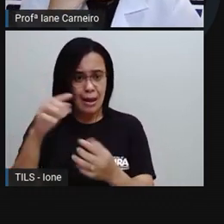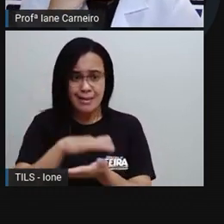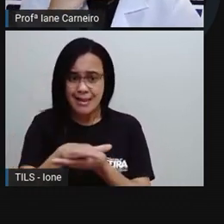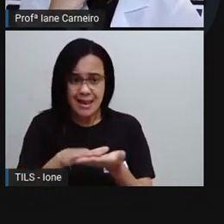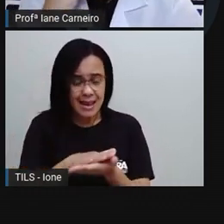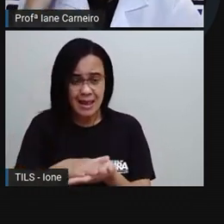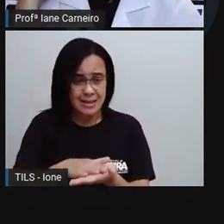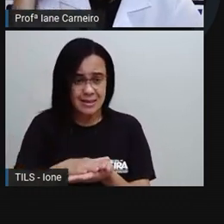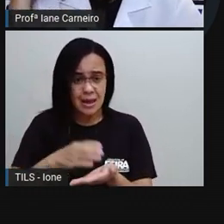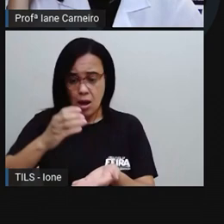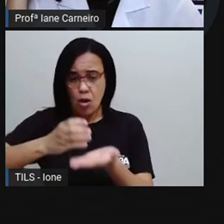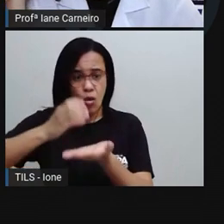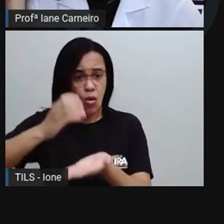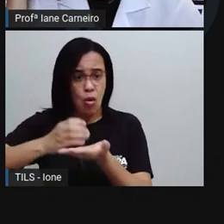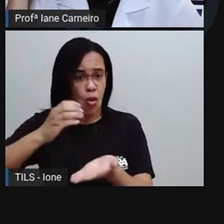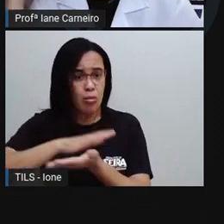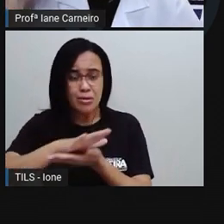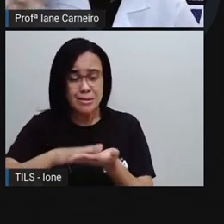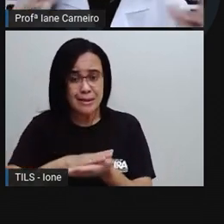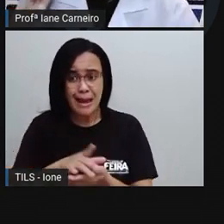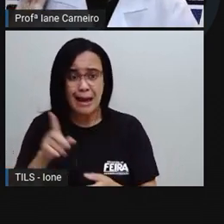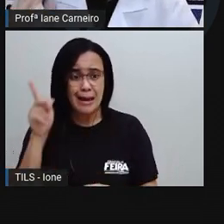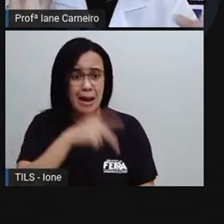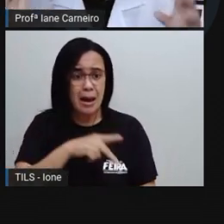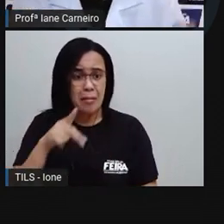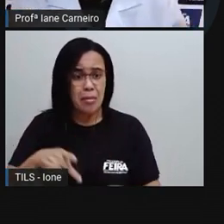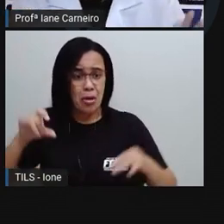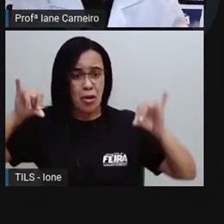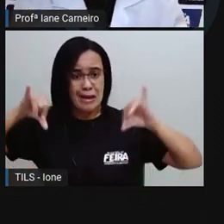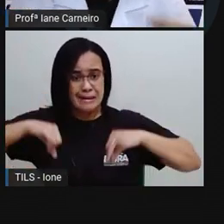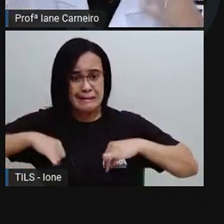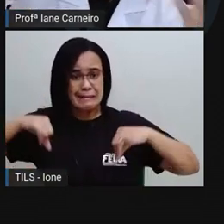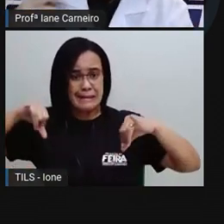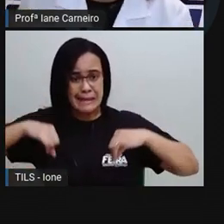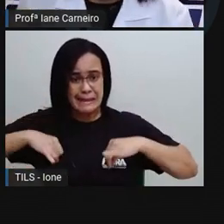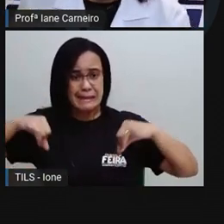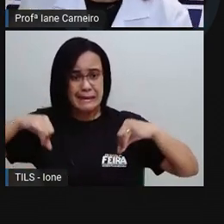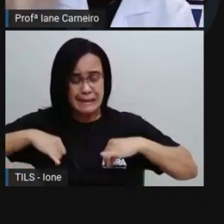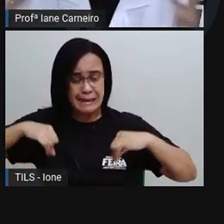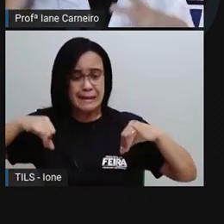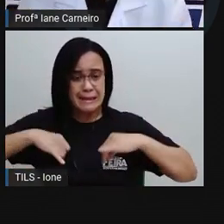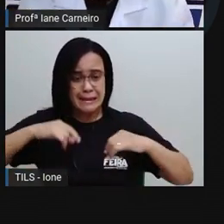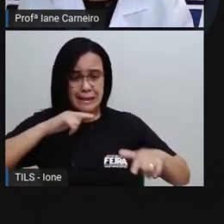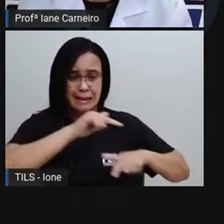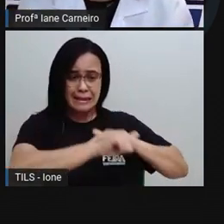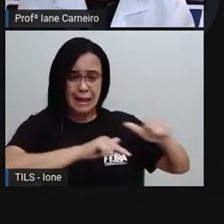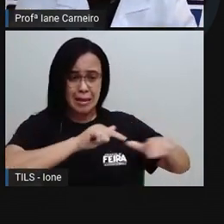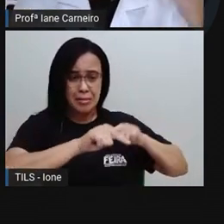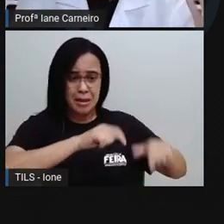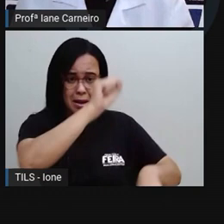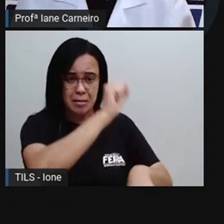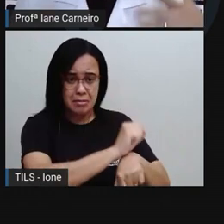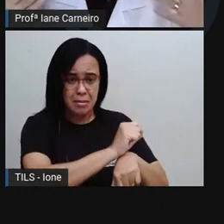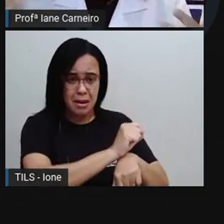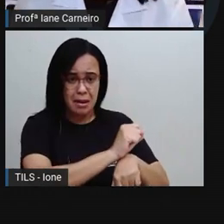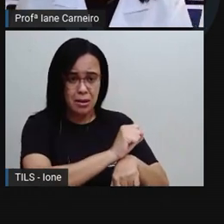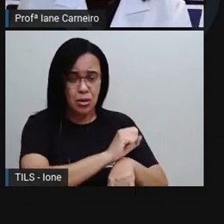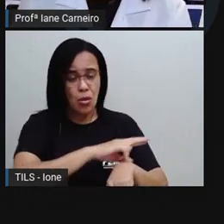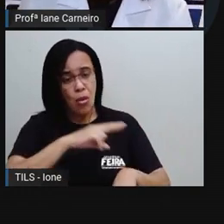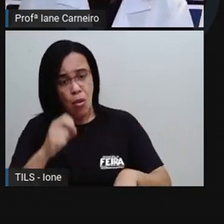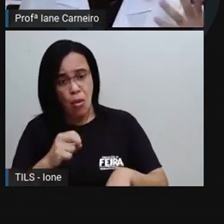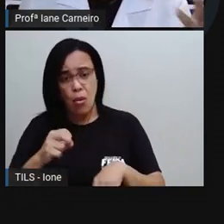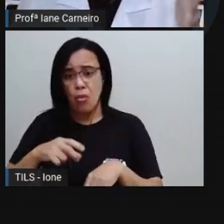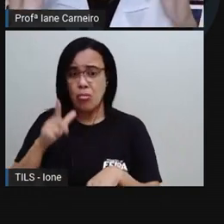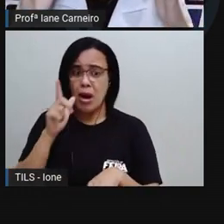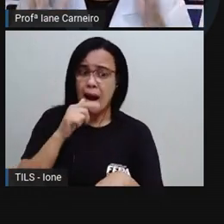perto da pró. E a pró ficou lá, ó, pensando, eu paro de trabalhar ou eu vou beber água? Se eu parar de trabalhar, eu vou me atrasar. E aí, eu faço